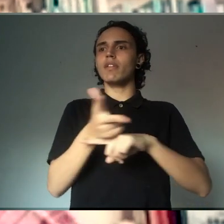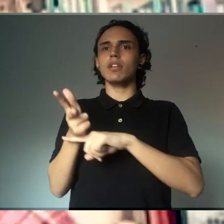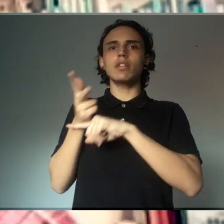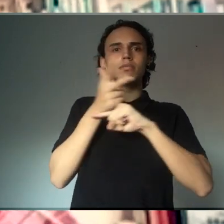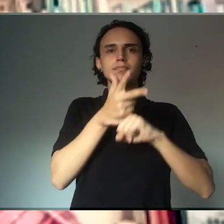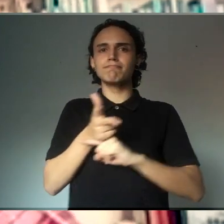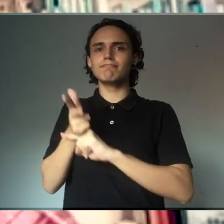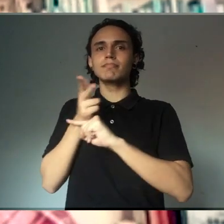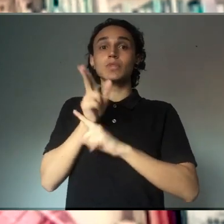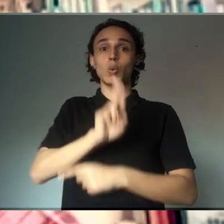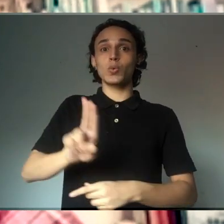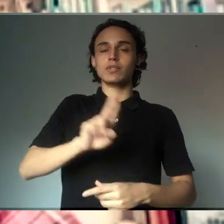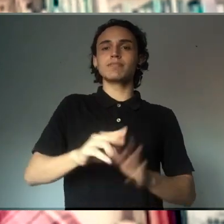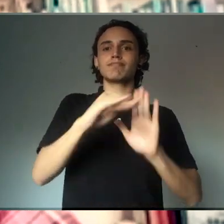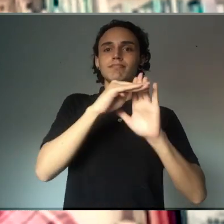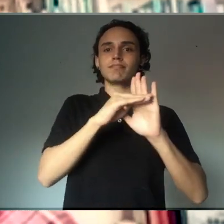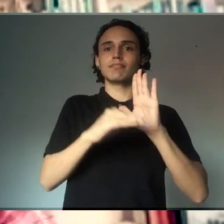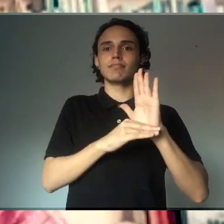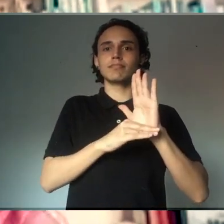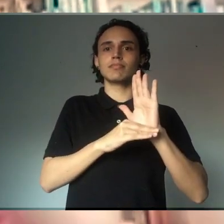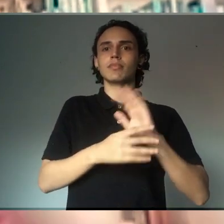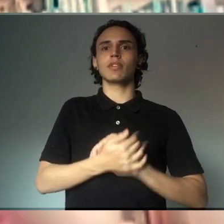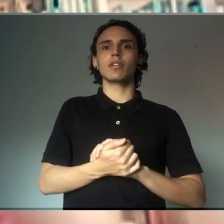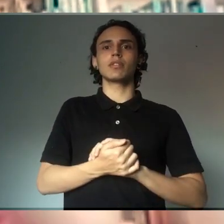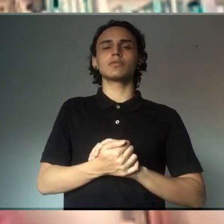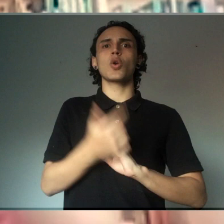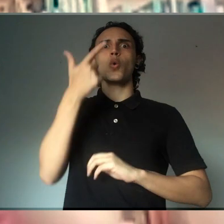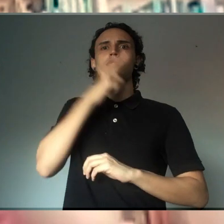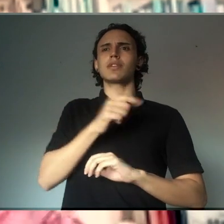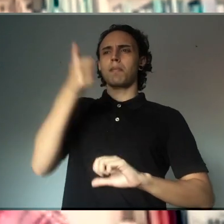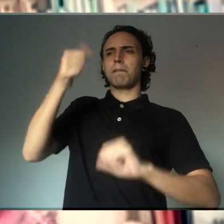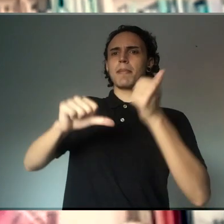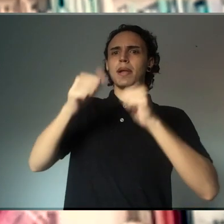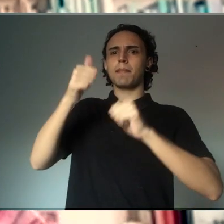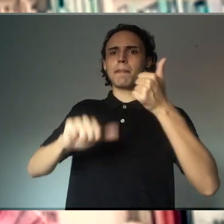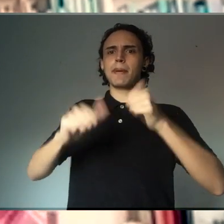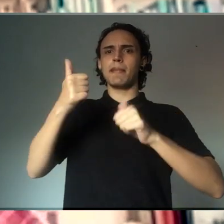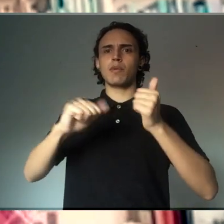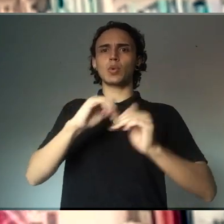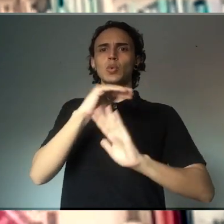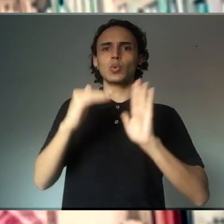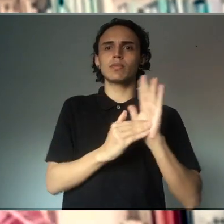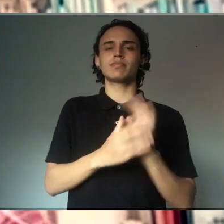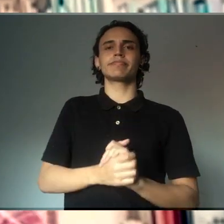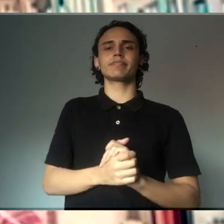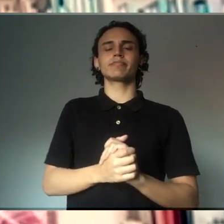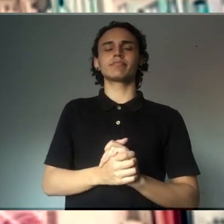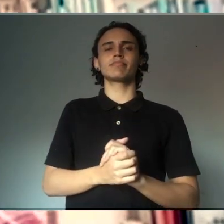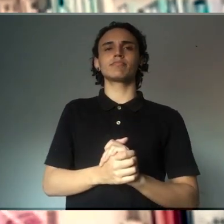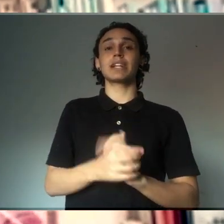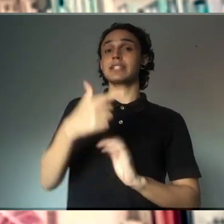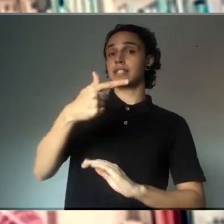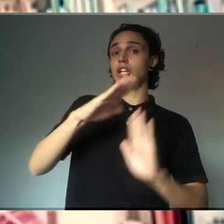um software do DEDU, fazer toda a análise. Foram sete escolas